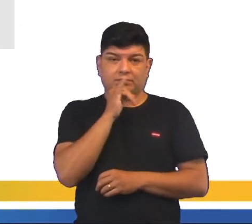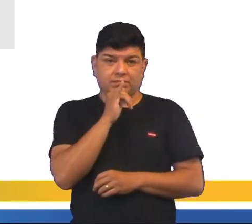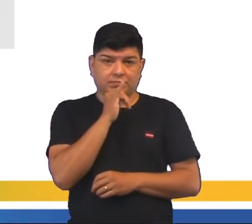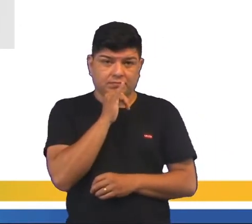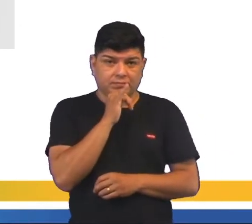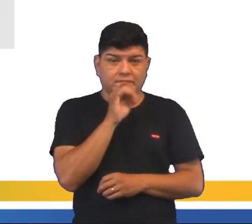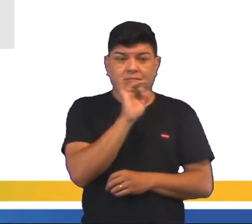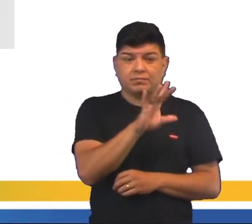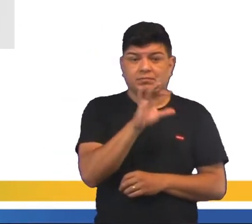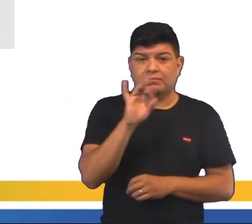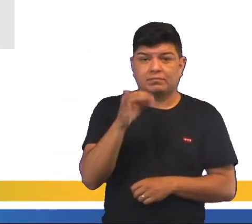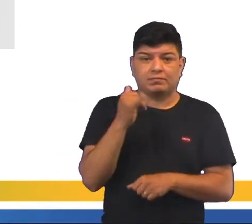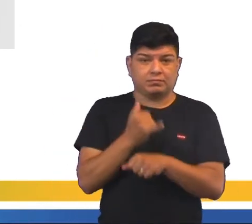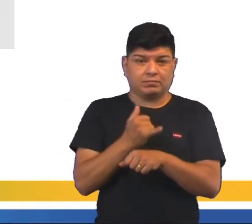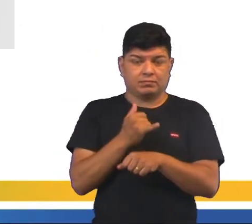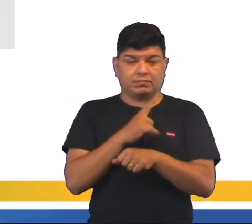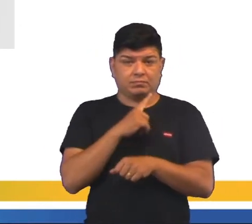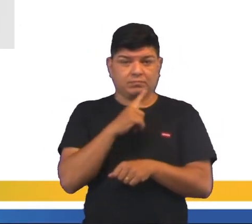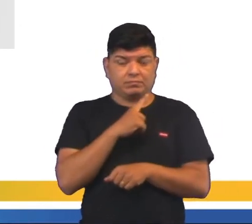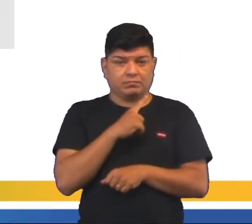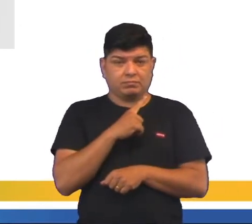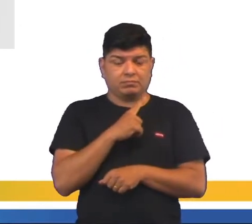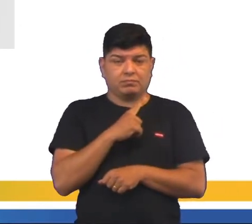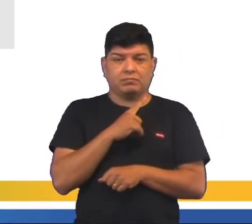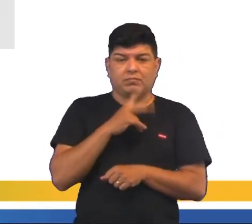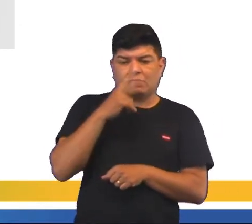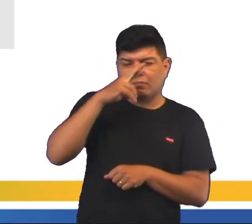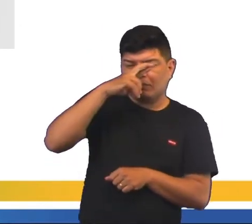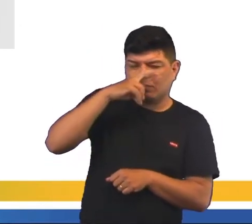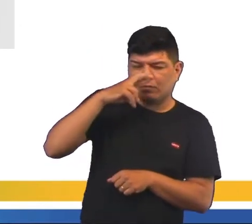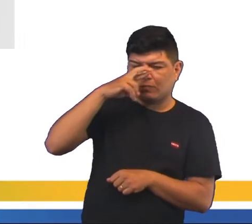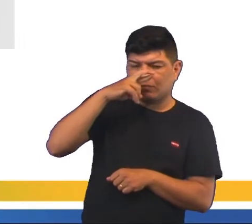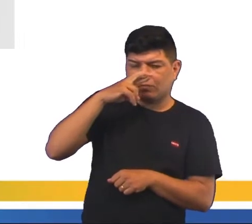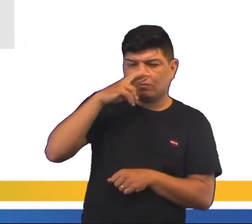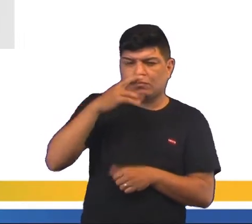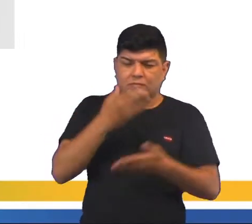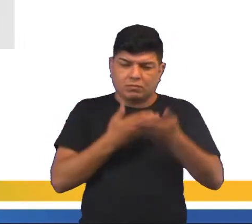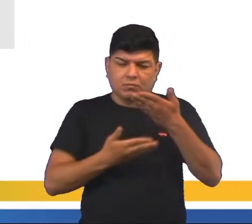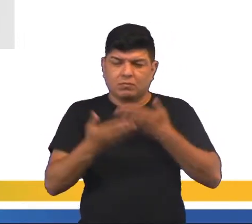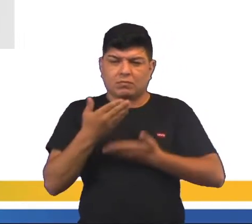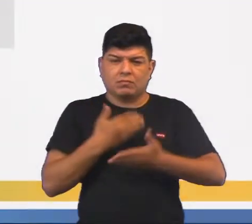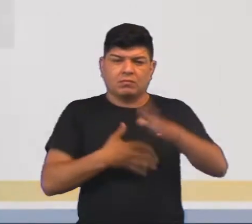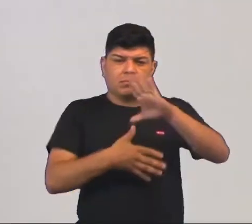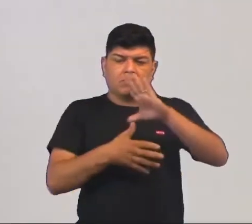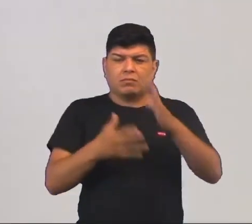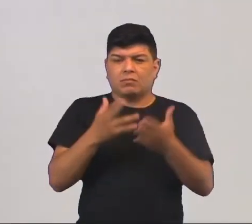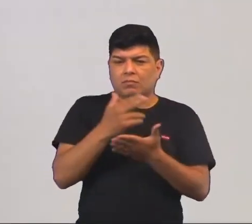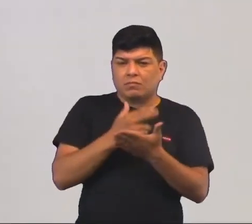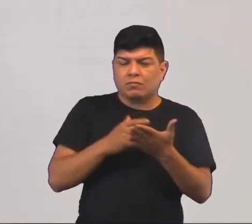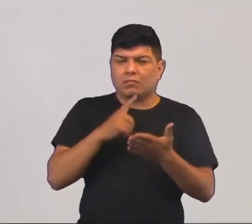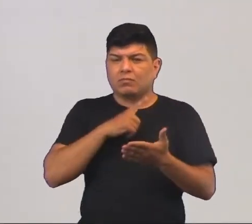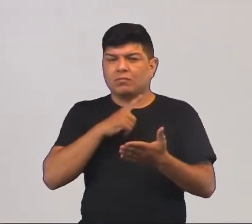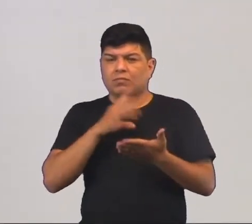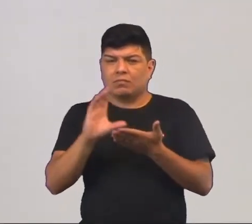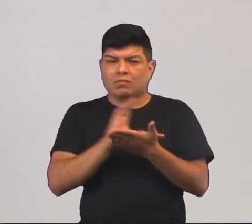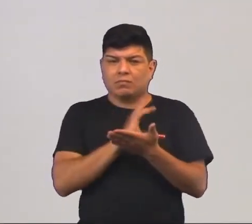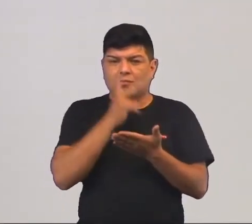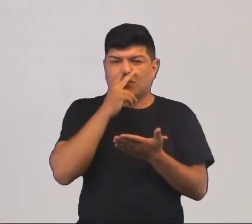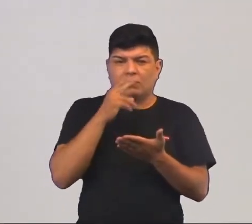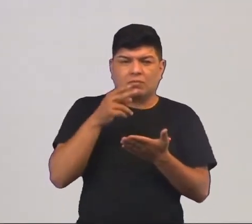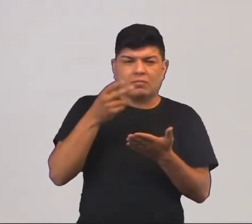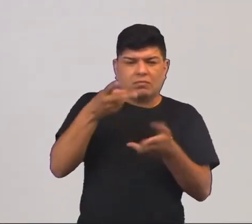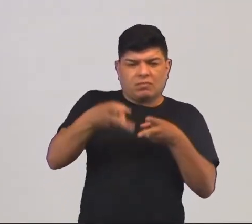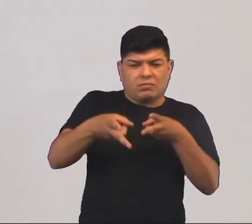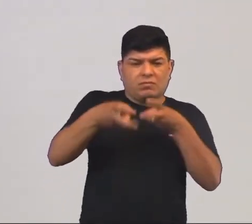exemplo, cada mineral que existe, vai verificar no mapa de distribuição desses recursos e vai